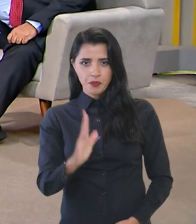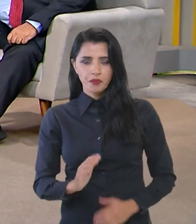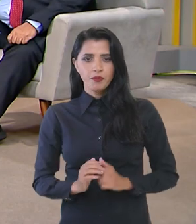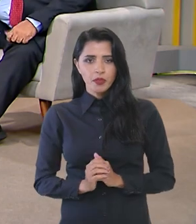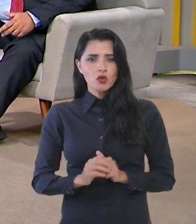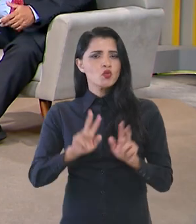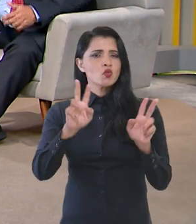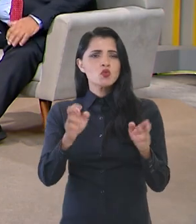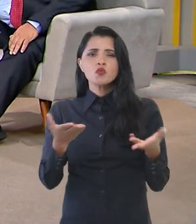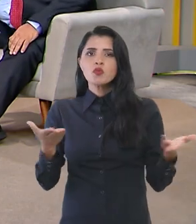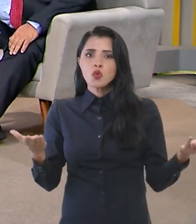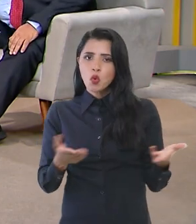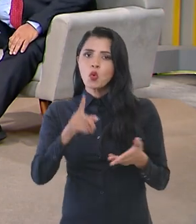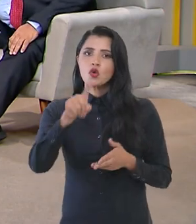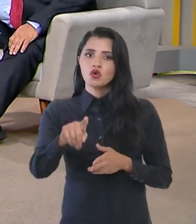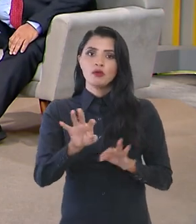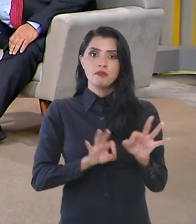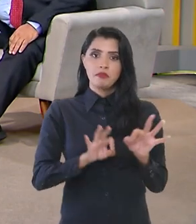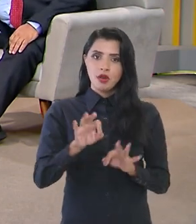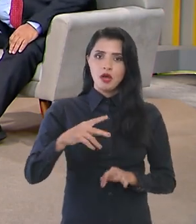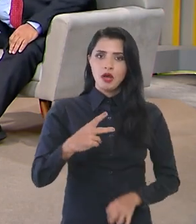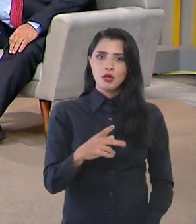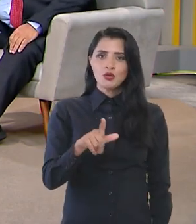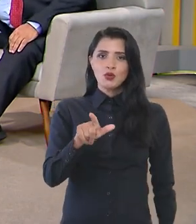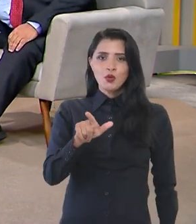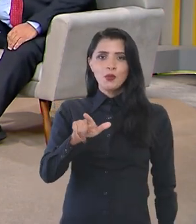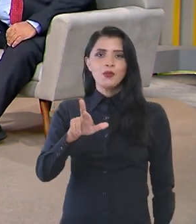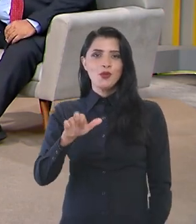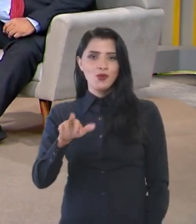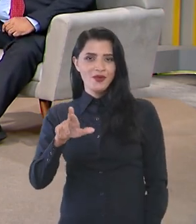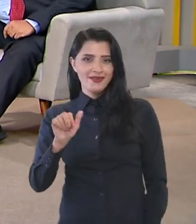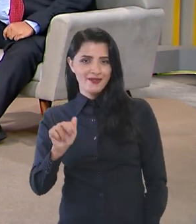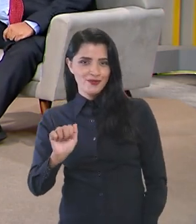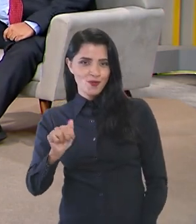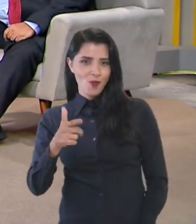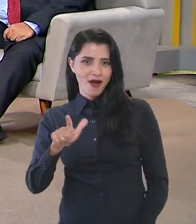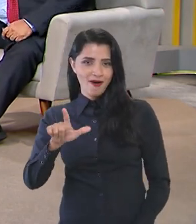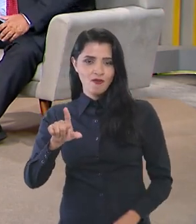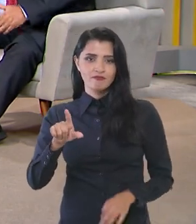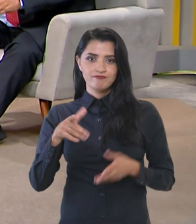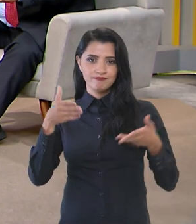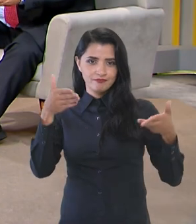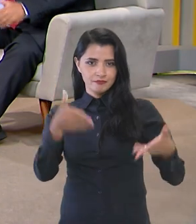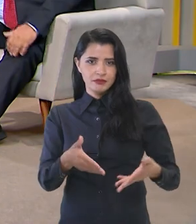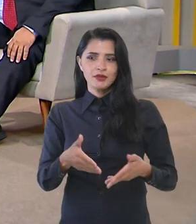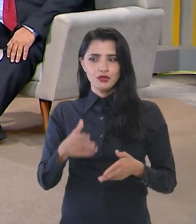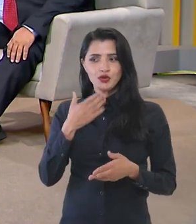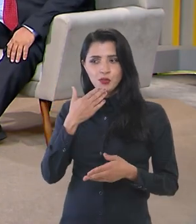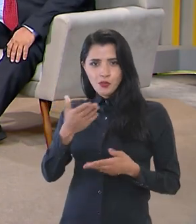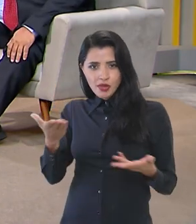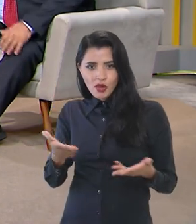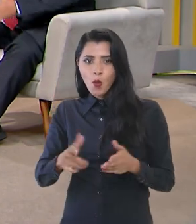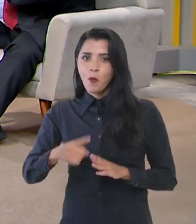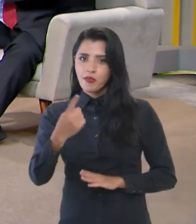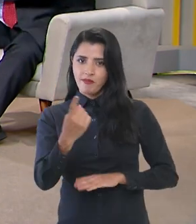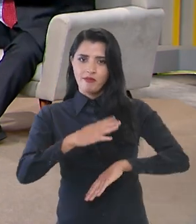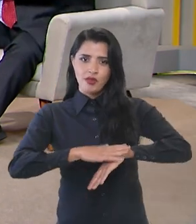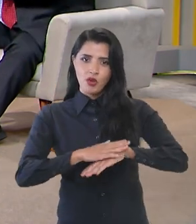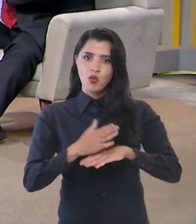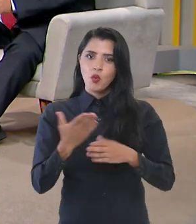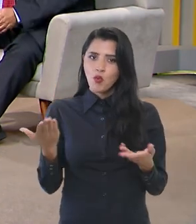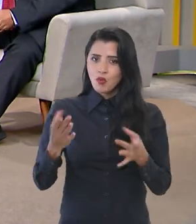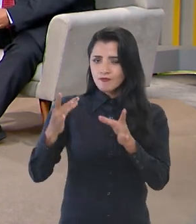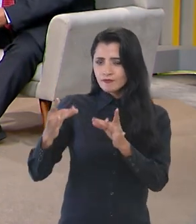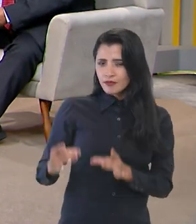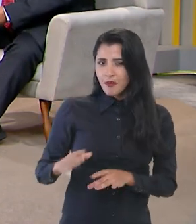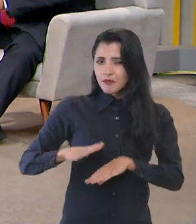Presidência da República, e o tema é o Plano Plurianual Participativo. Bom, secretário, a gente prometeu no primeiro bloco, agora a gente vai